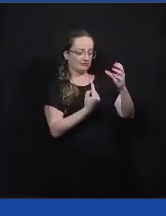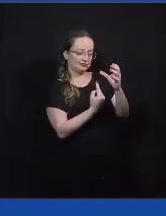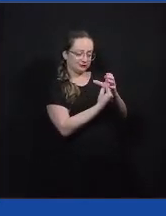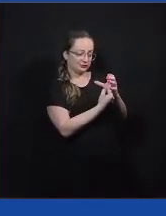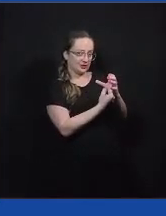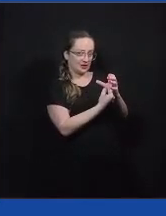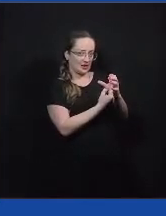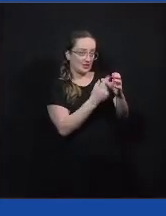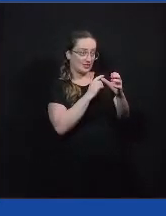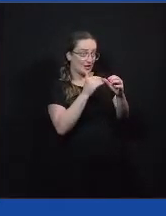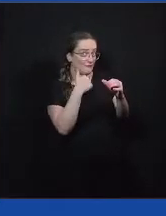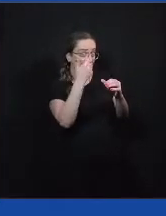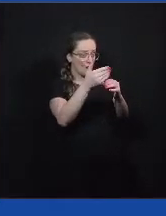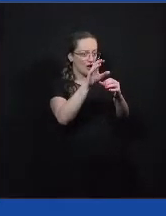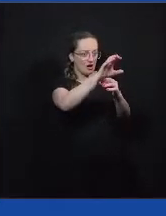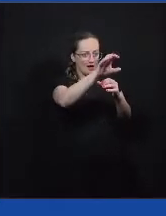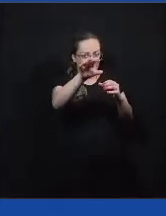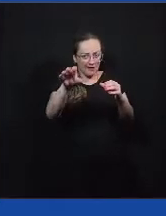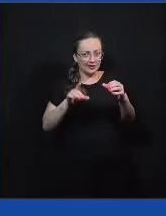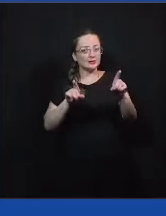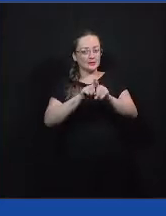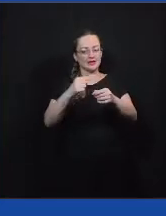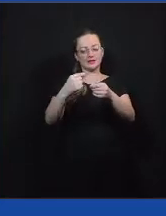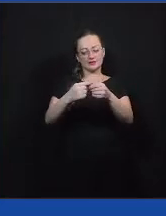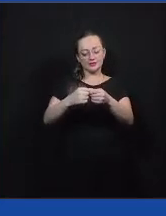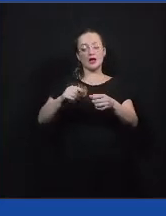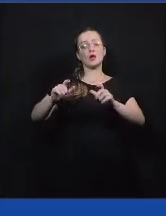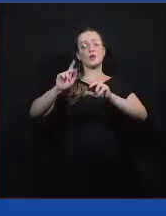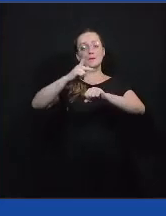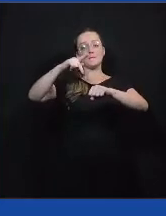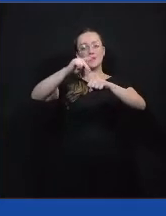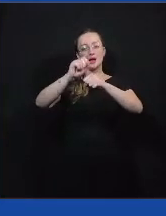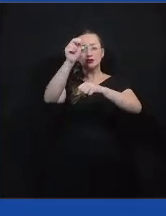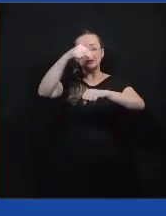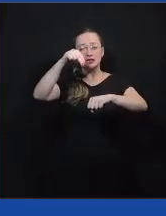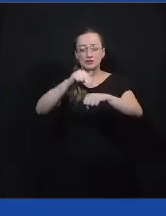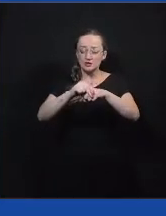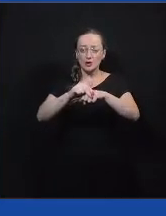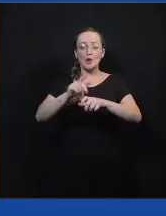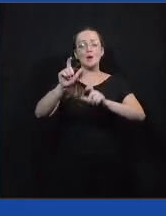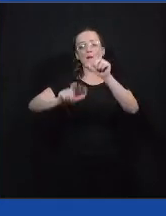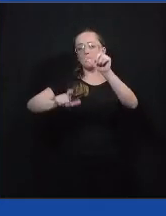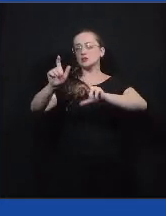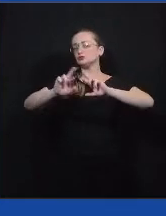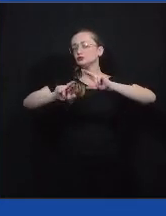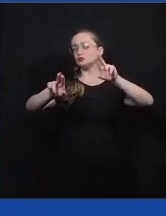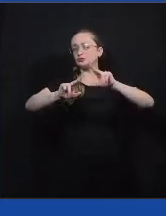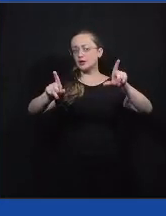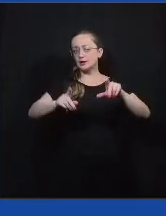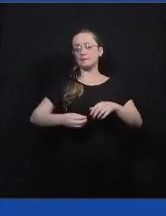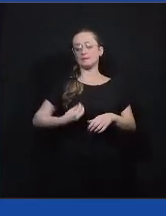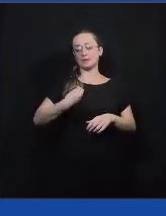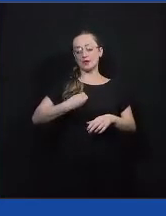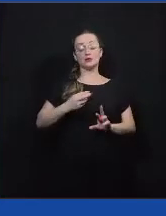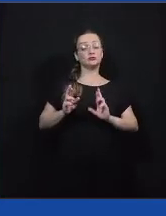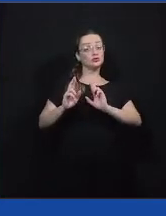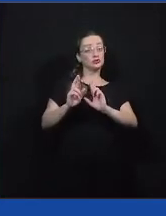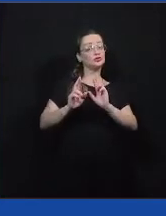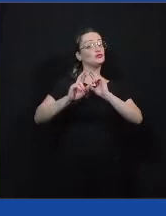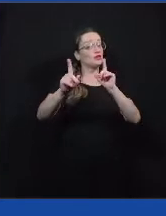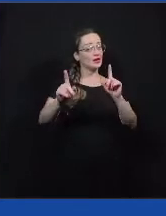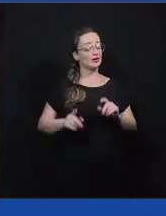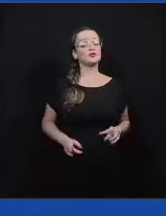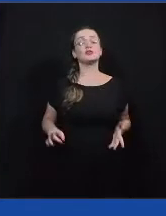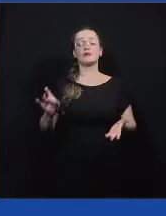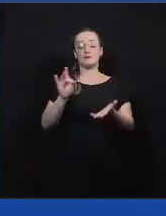eu vivo no meu bairro. Existe uma cidade, existe um país, é uma nação. São pessoas diferentes, com expectativas diferentes e realidades